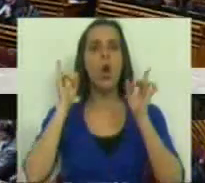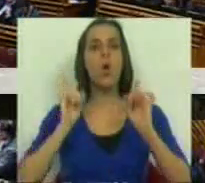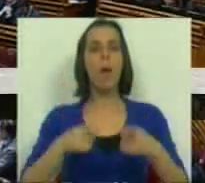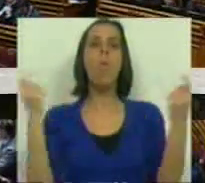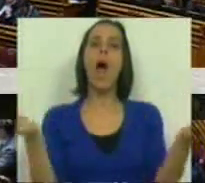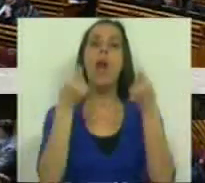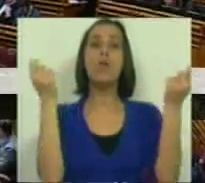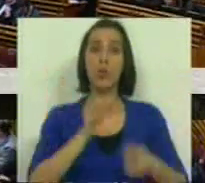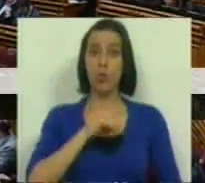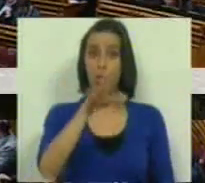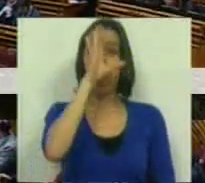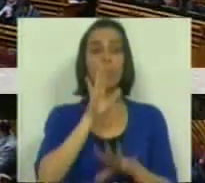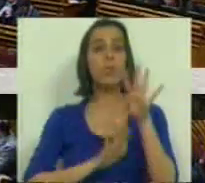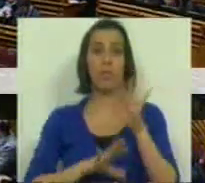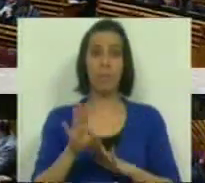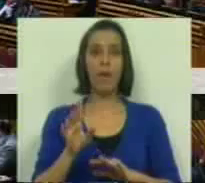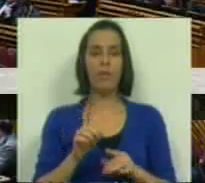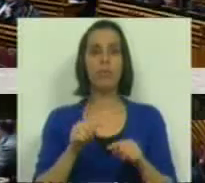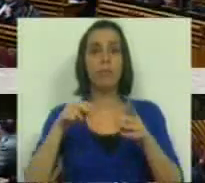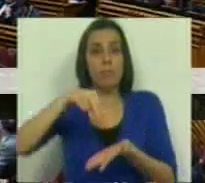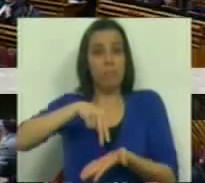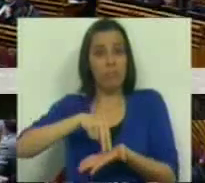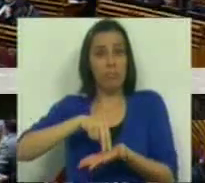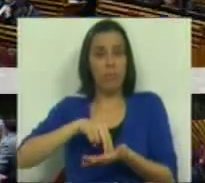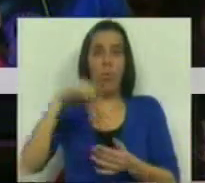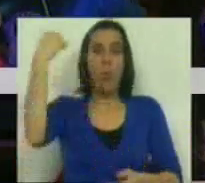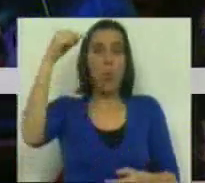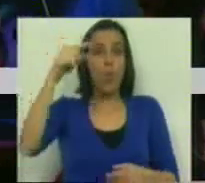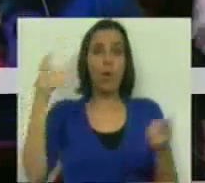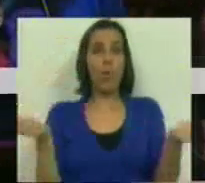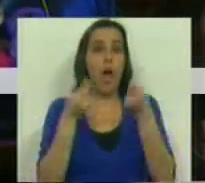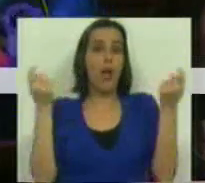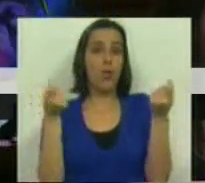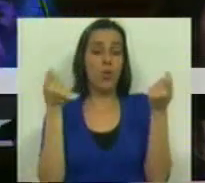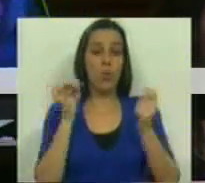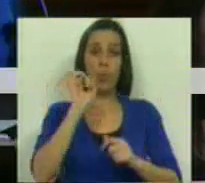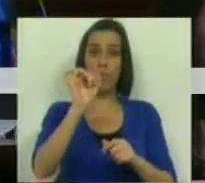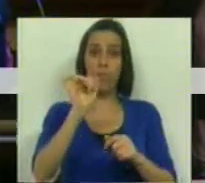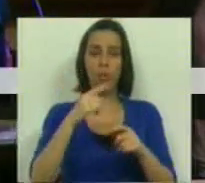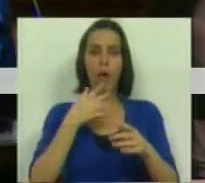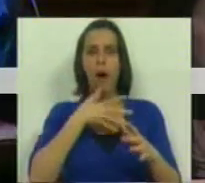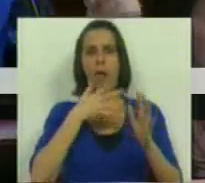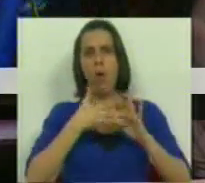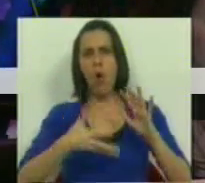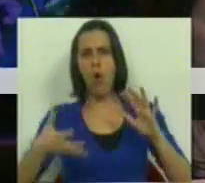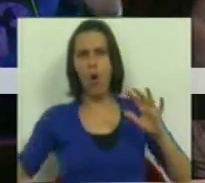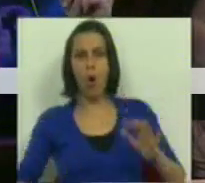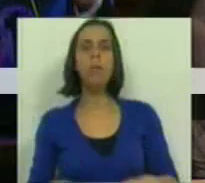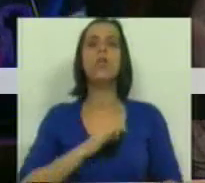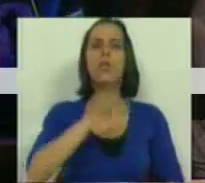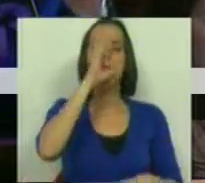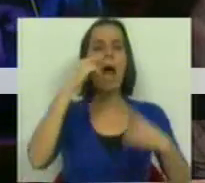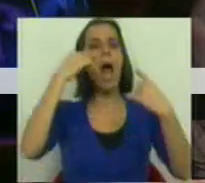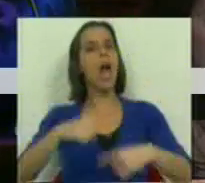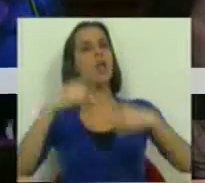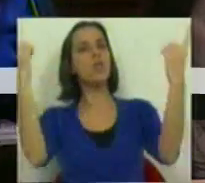anúncio que o Sr. Ministro fez daquela tribuna, aliás, o único anúncio do seu extenso discurso. O Sr. Ministro